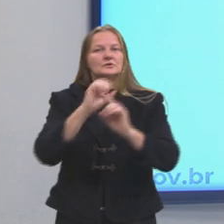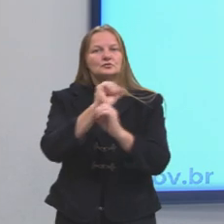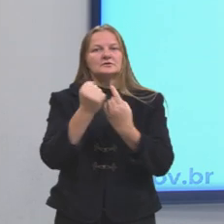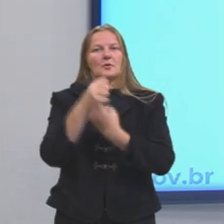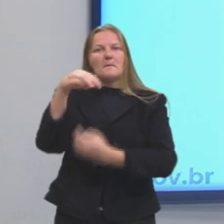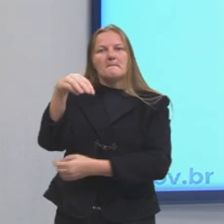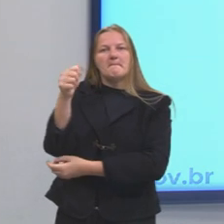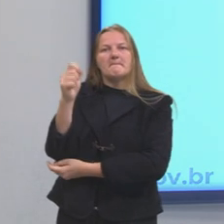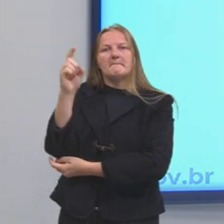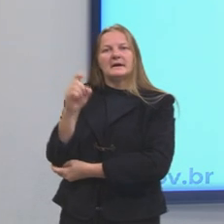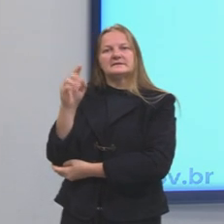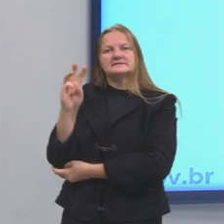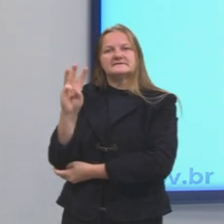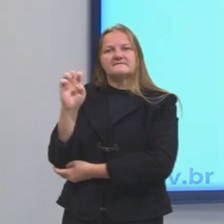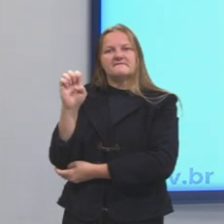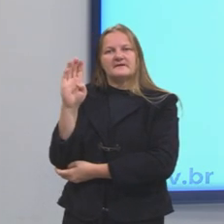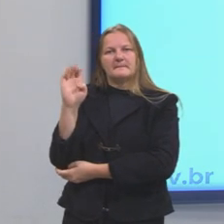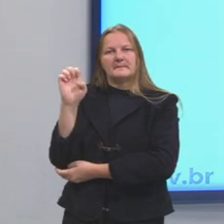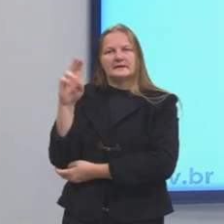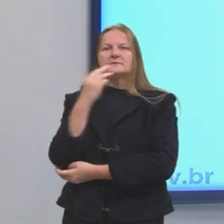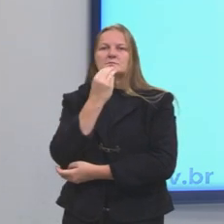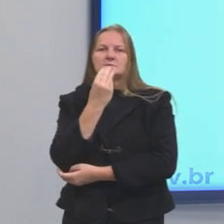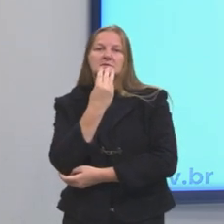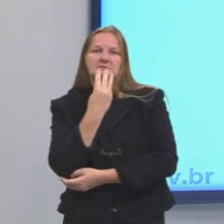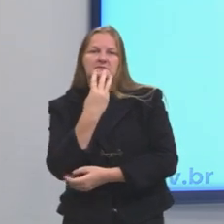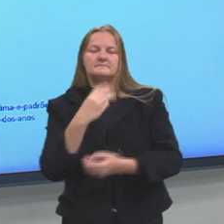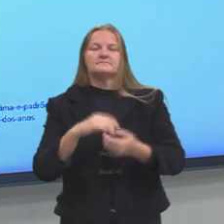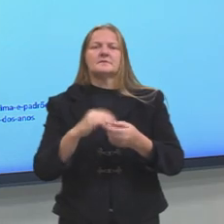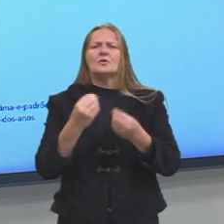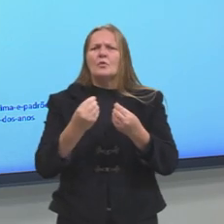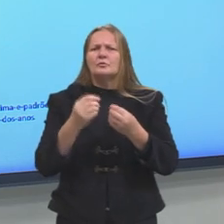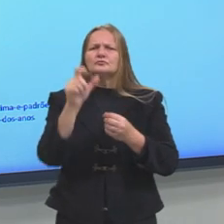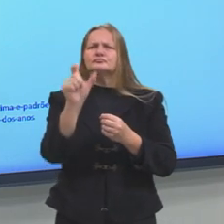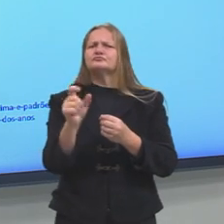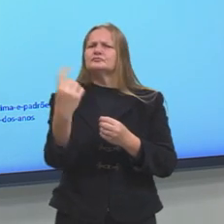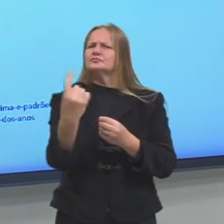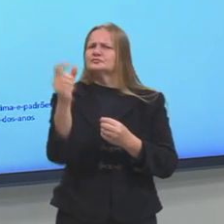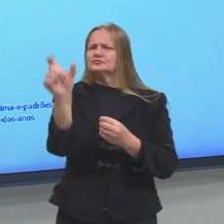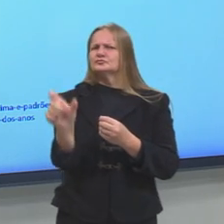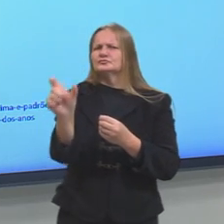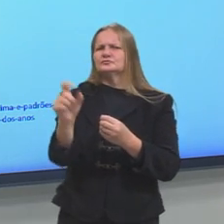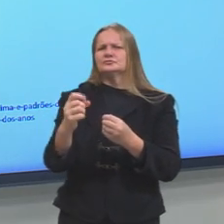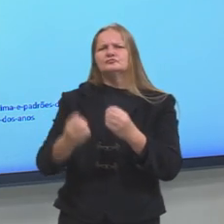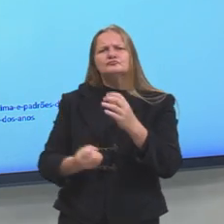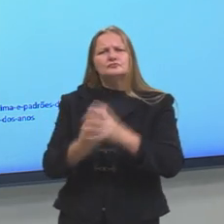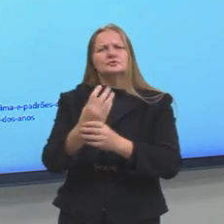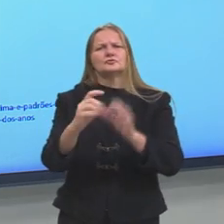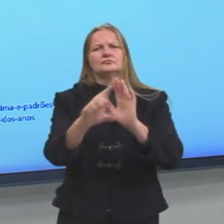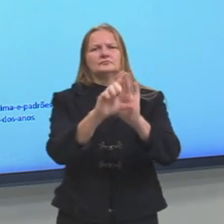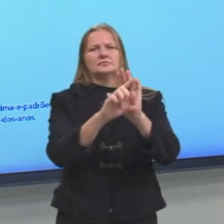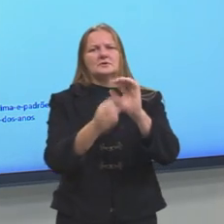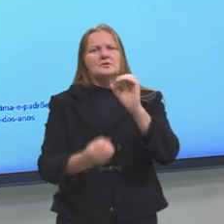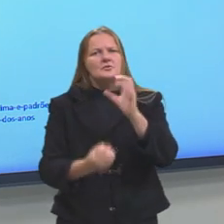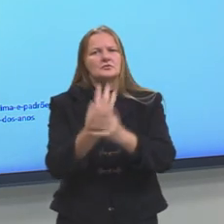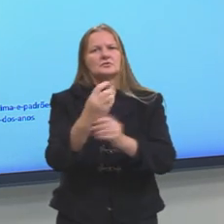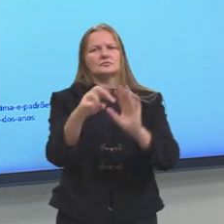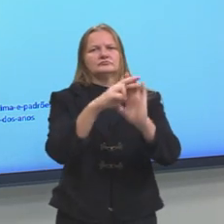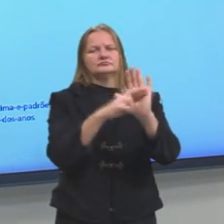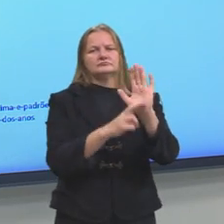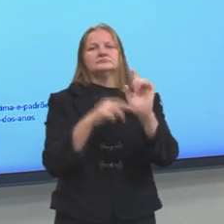os indivíduos são os atores, os indivíduos que vão criando as leis, que vão criando as normas da sociedade.